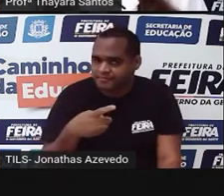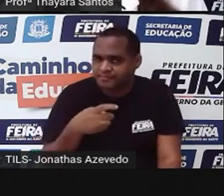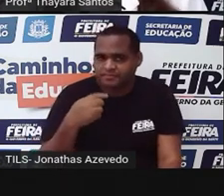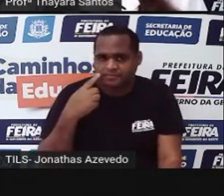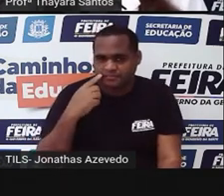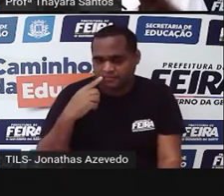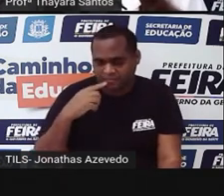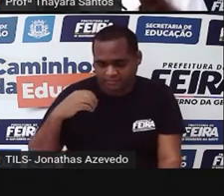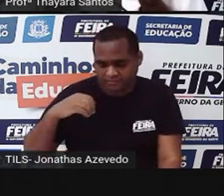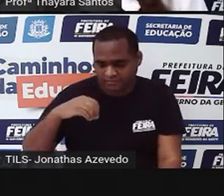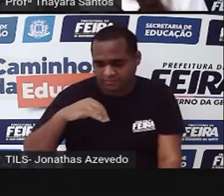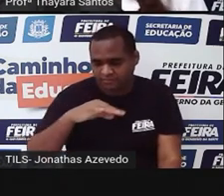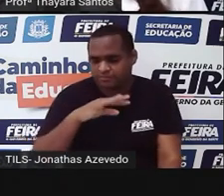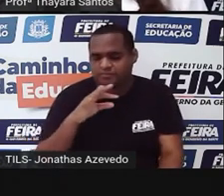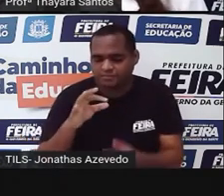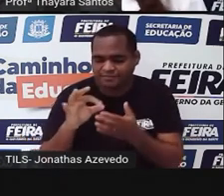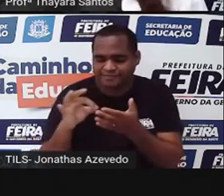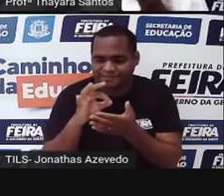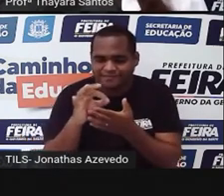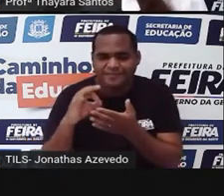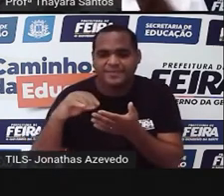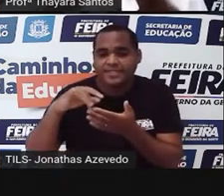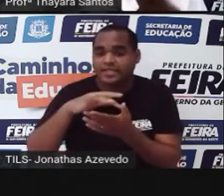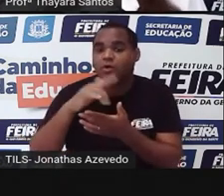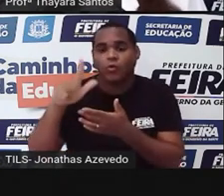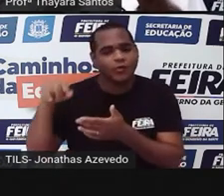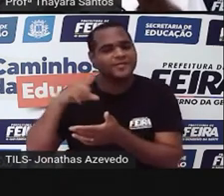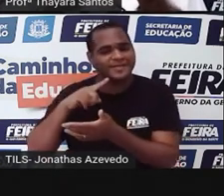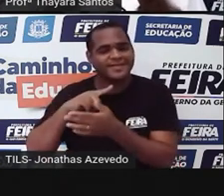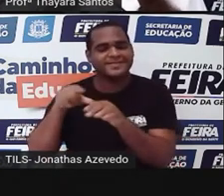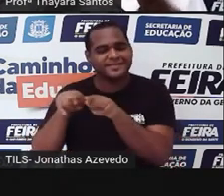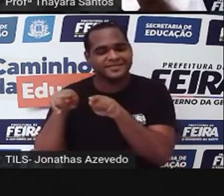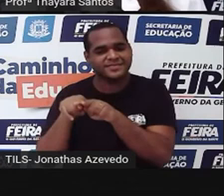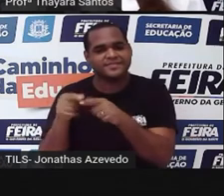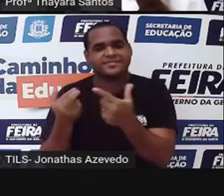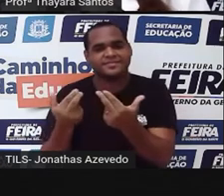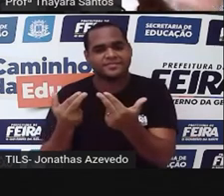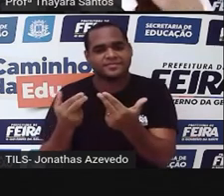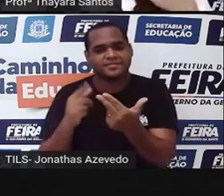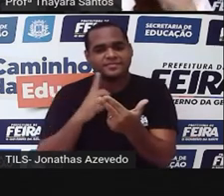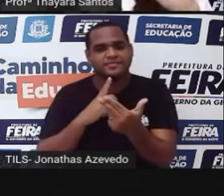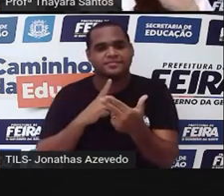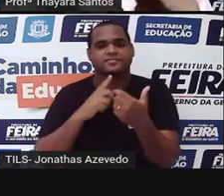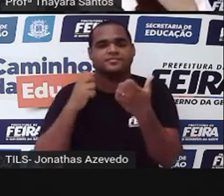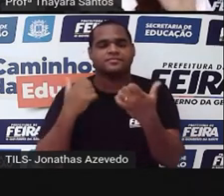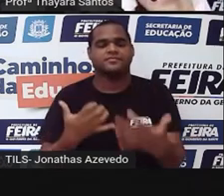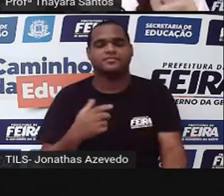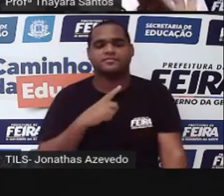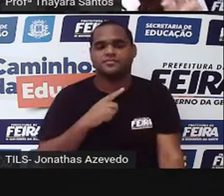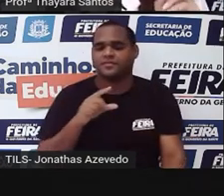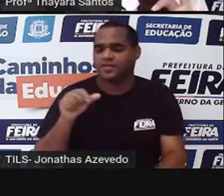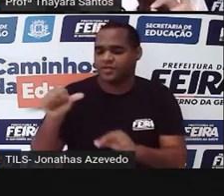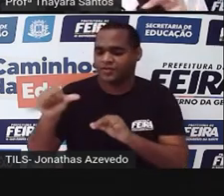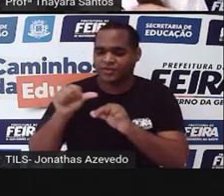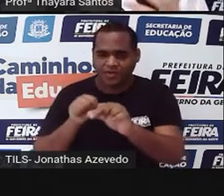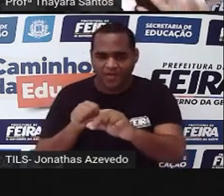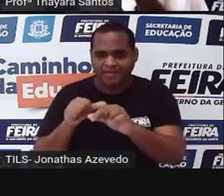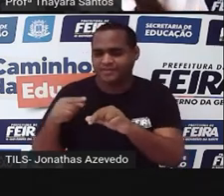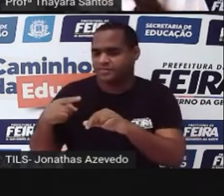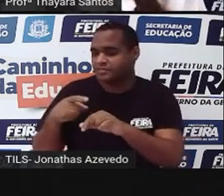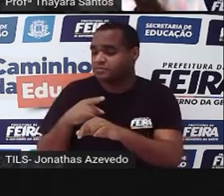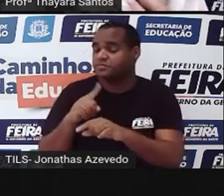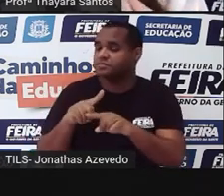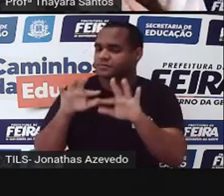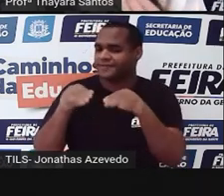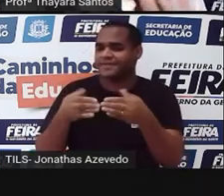espermatozoides nessa outra. E essa outra também está colocando os espermatozoides nessa daqui. Então elas estão trocando espermatozoides aí. E no final